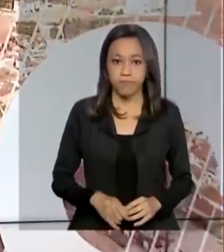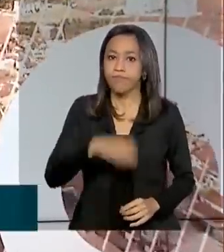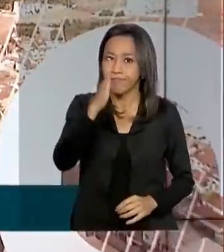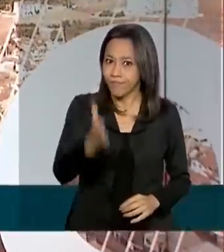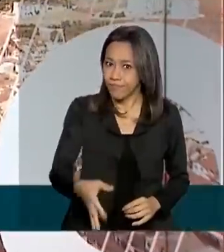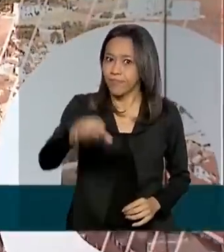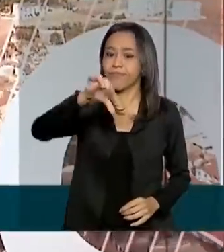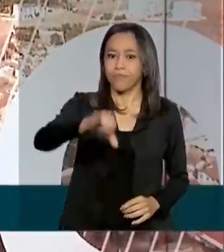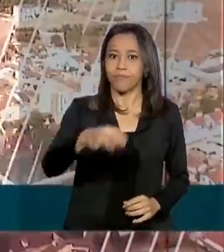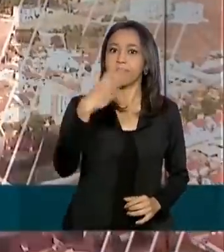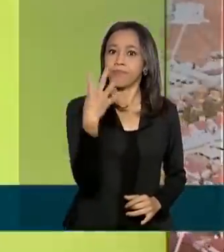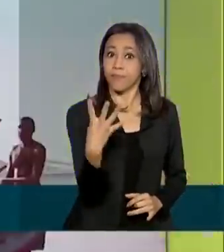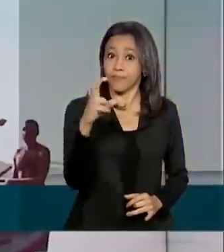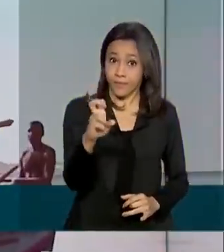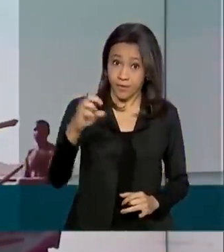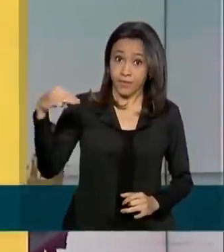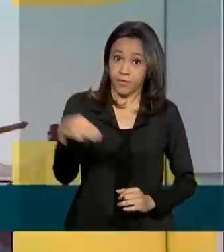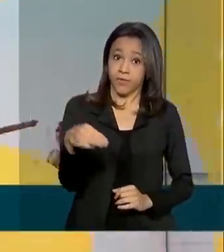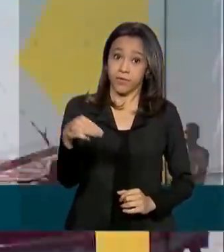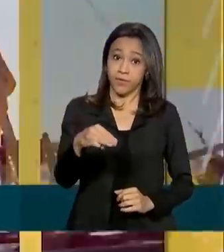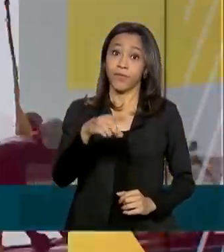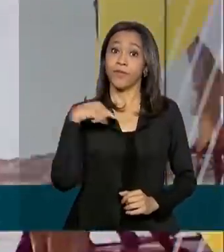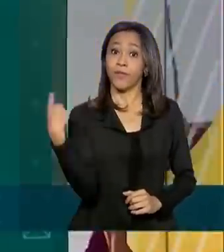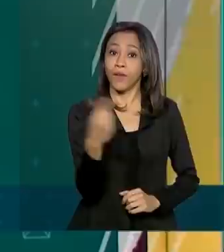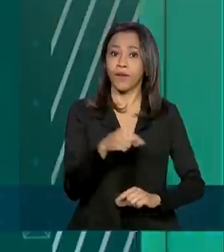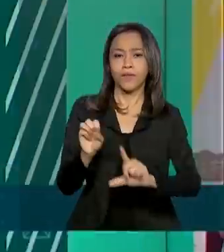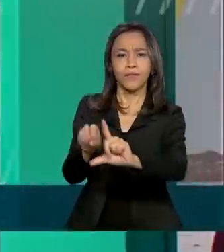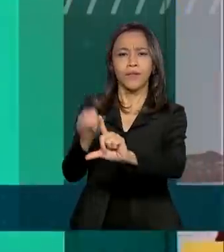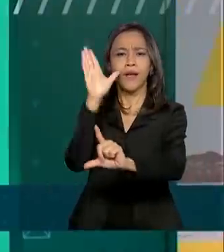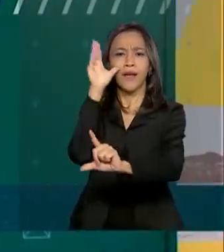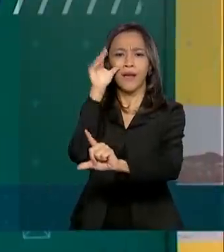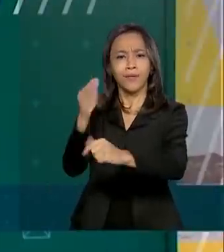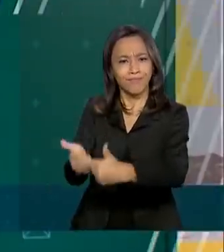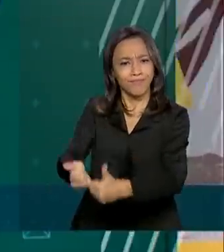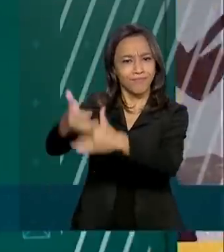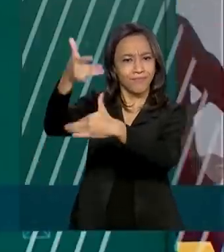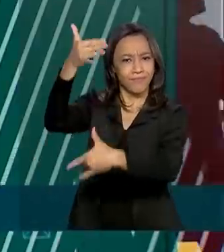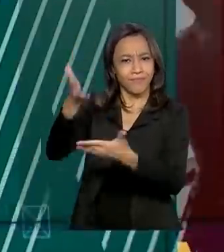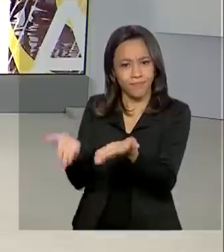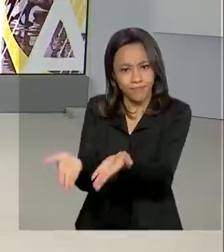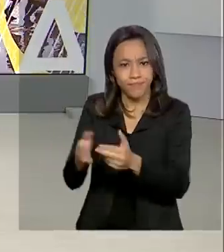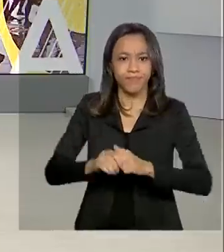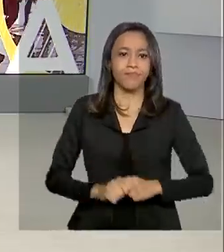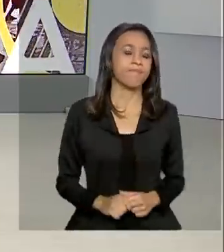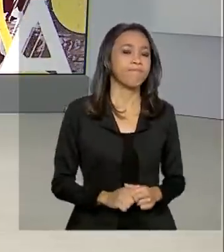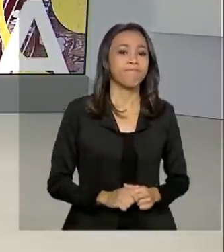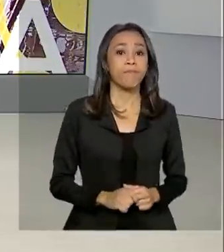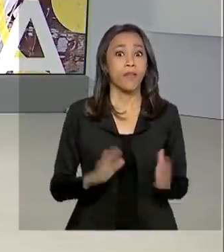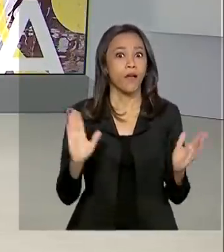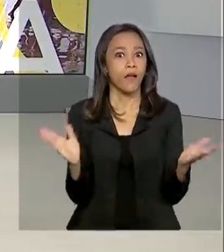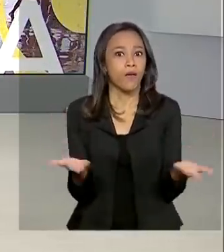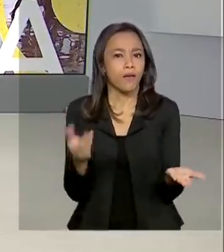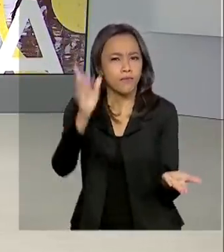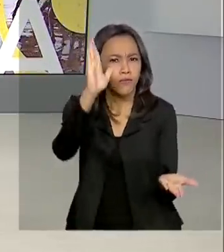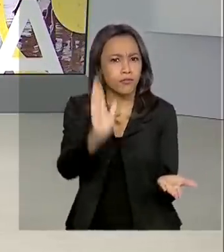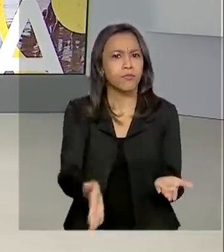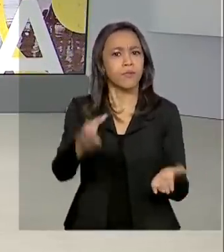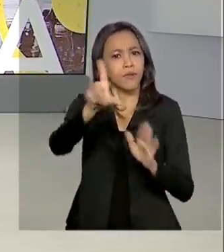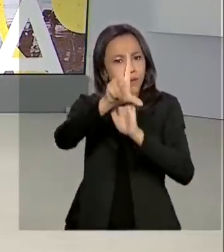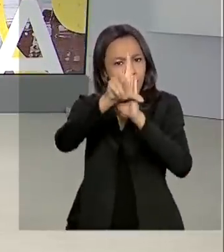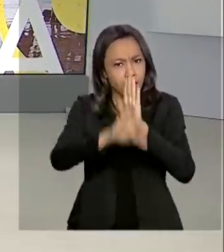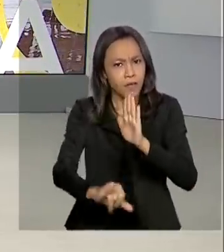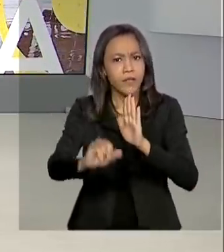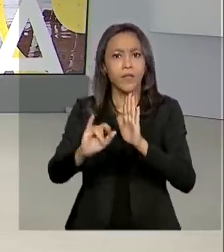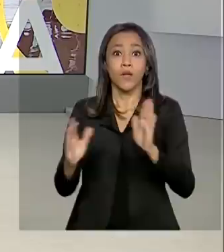São 9 horas e 45 minutos e estamos ao vivo também pelas redes sociais. Agora é lei. O